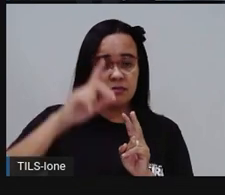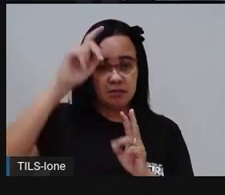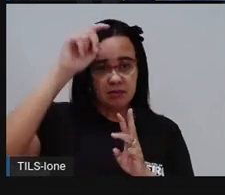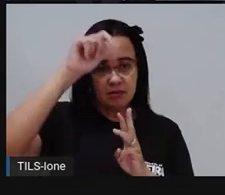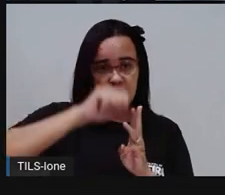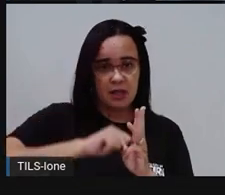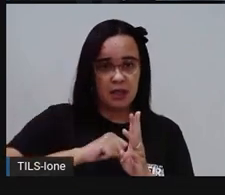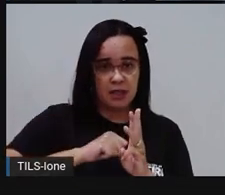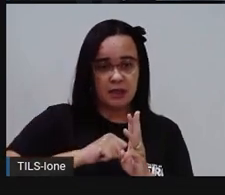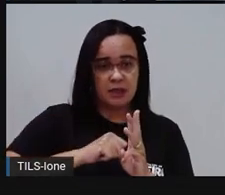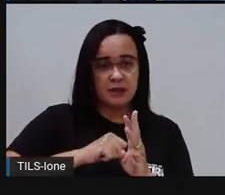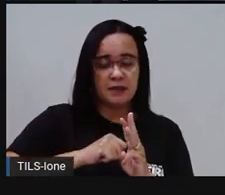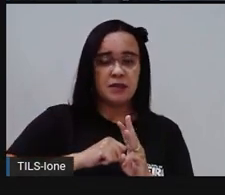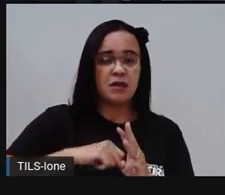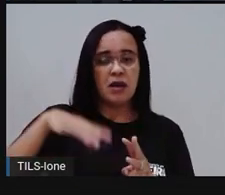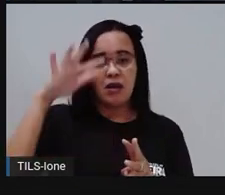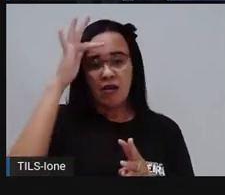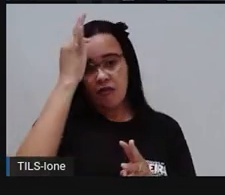Outro, Janeiro.